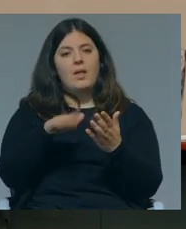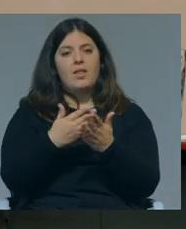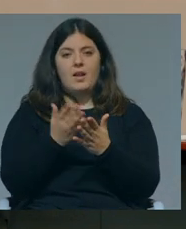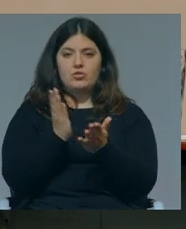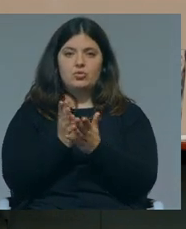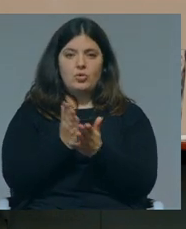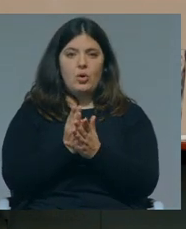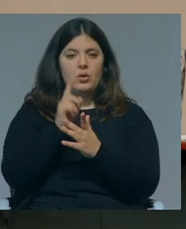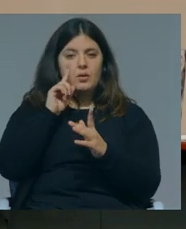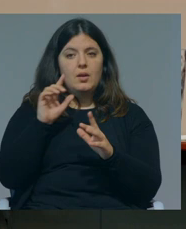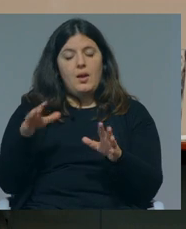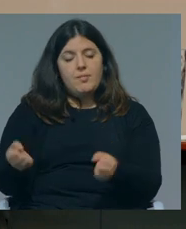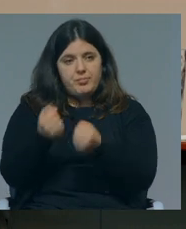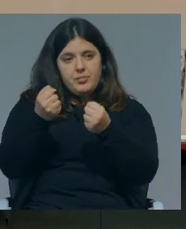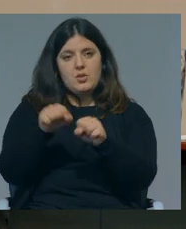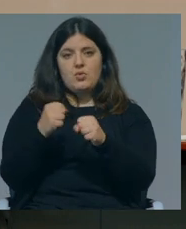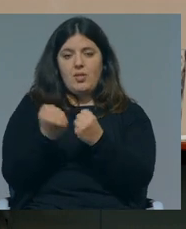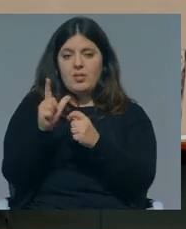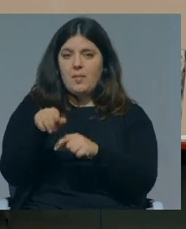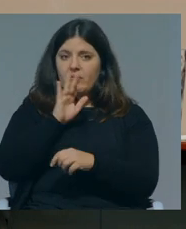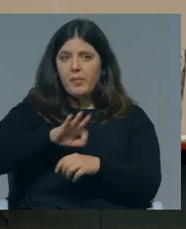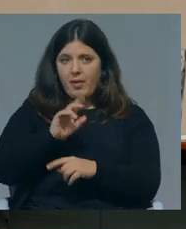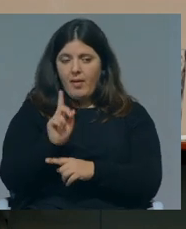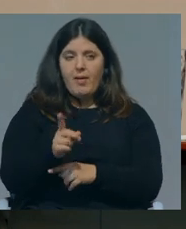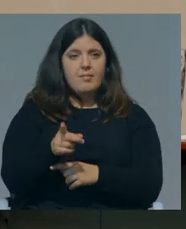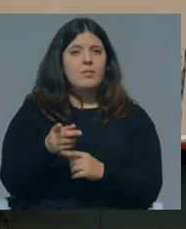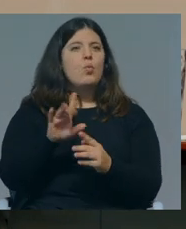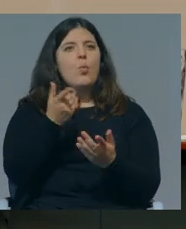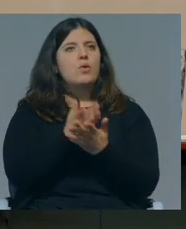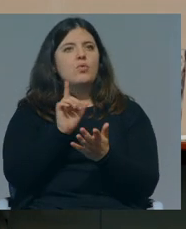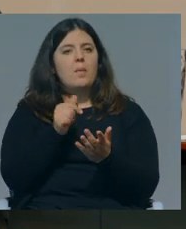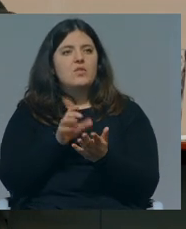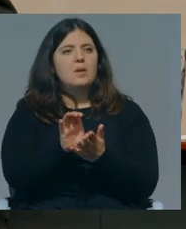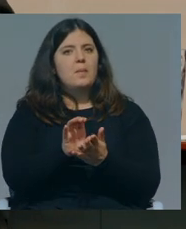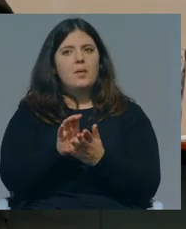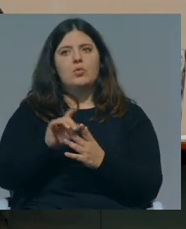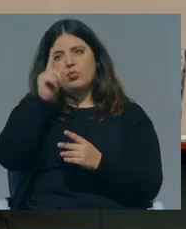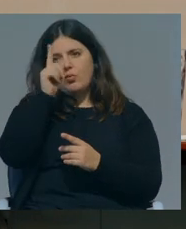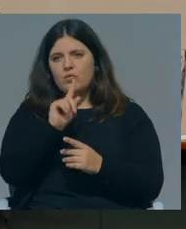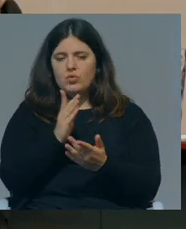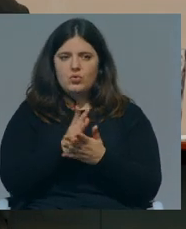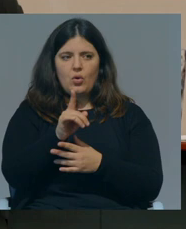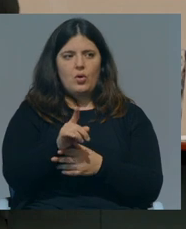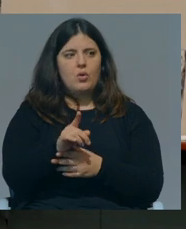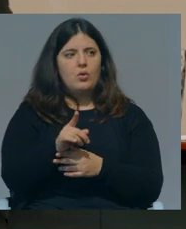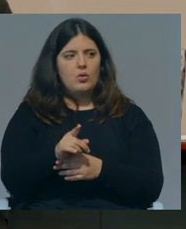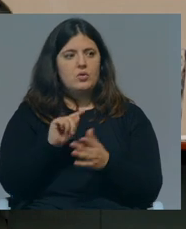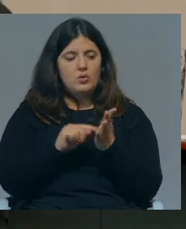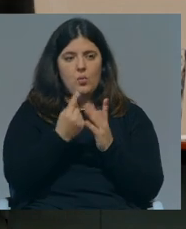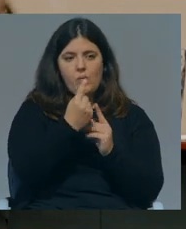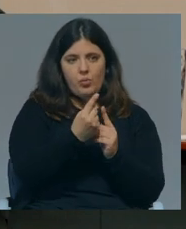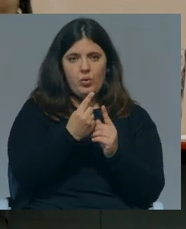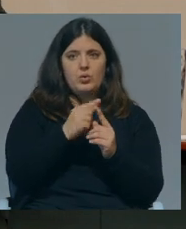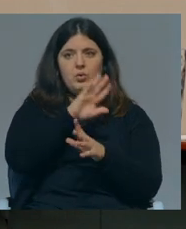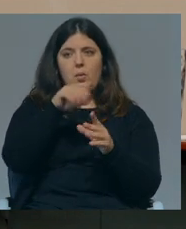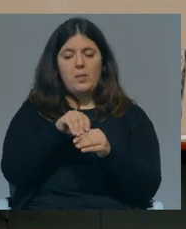a escola é segurar a sociedade e é segurar as famílias e portanto não é só um investimento na carreira dos professores. isso é um ponto no